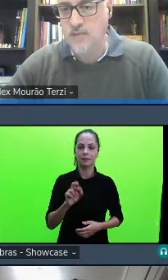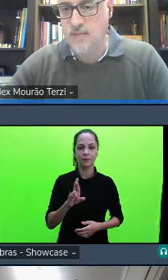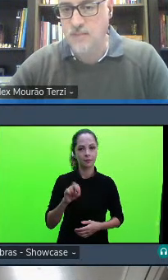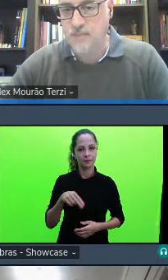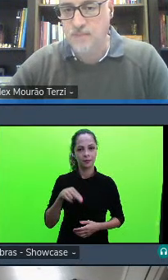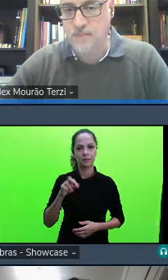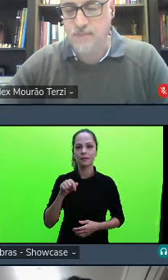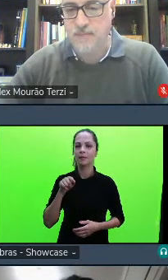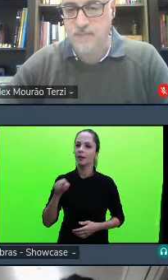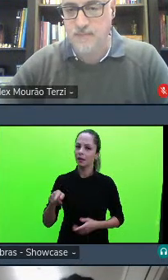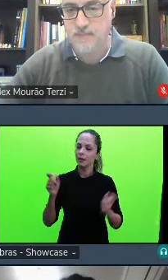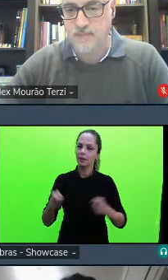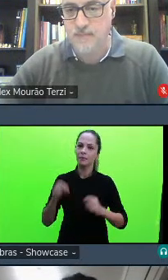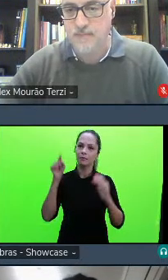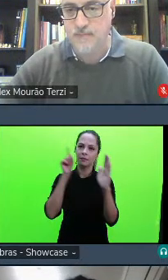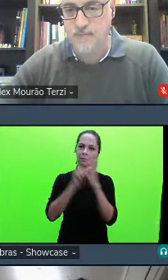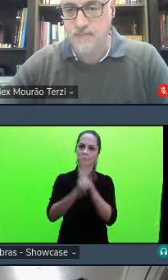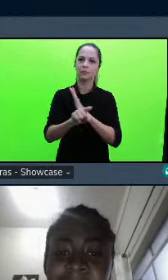um tempo para a arguição